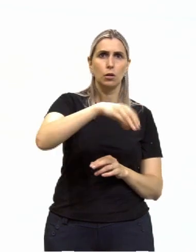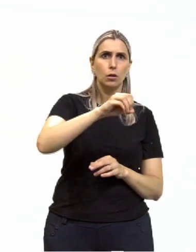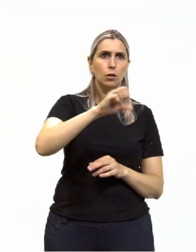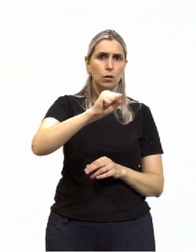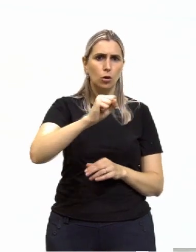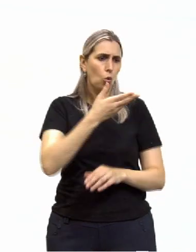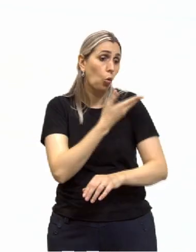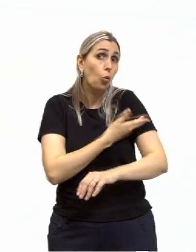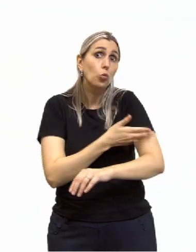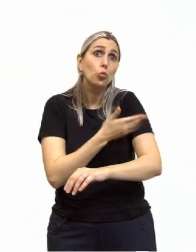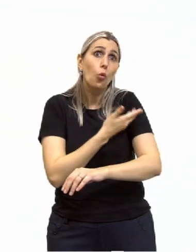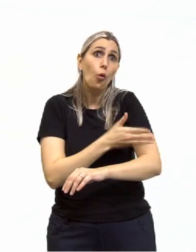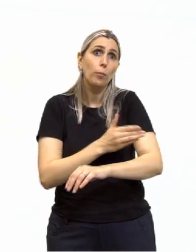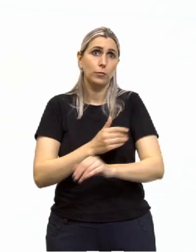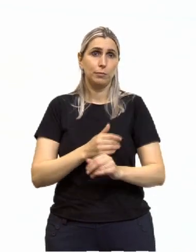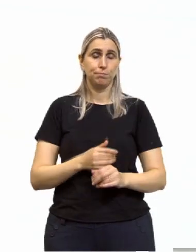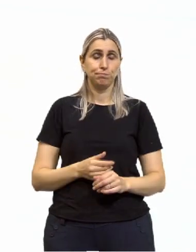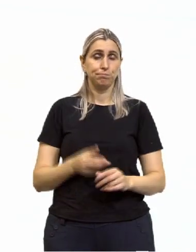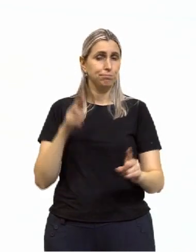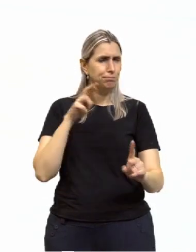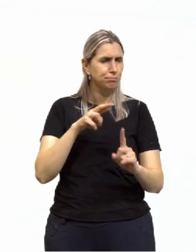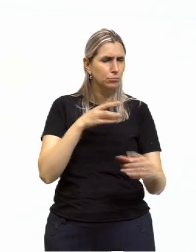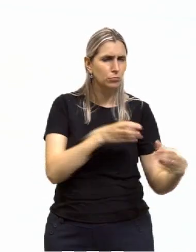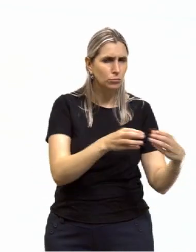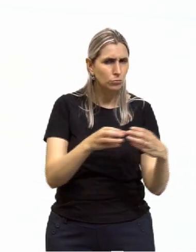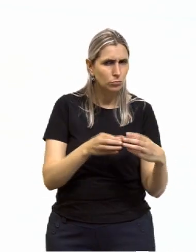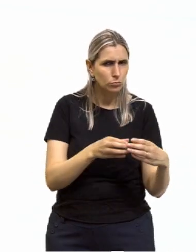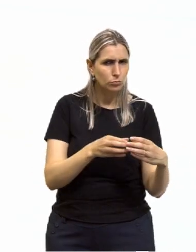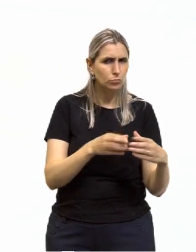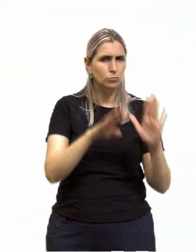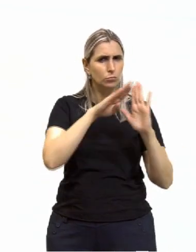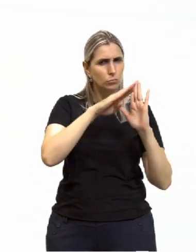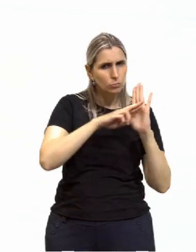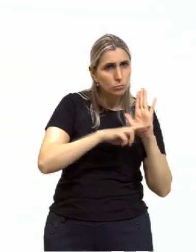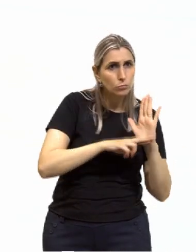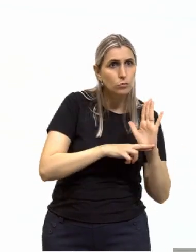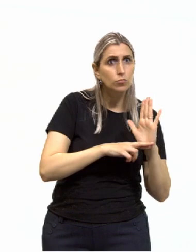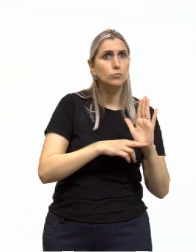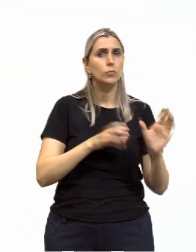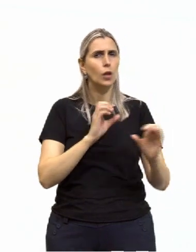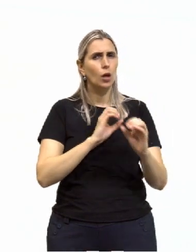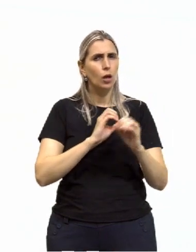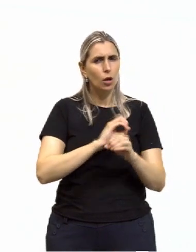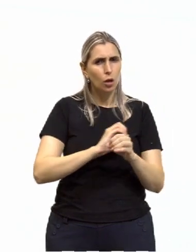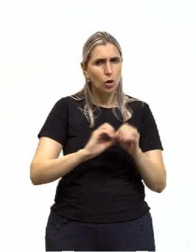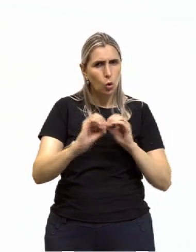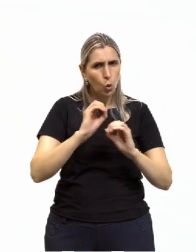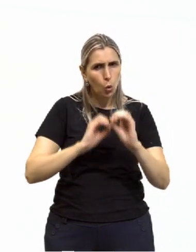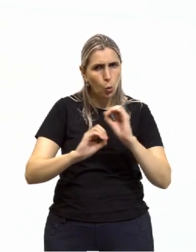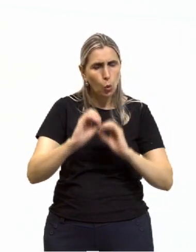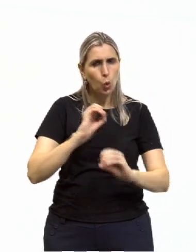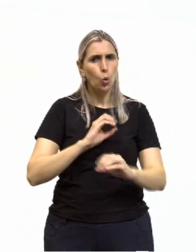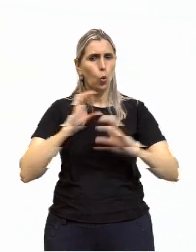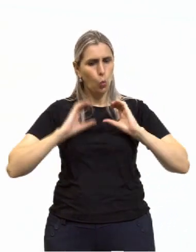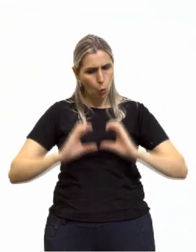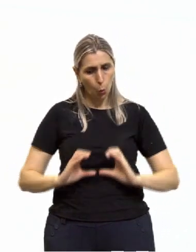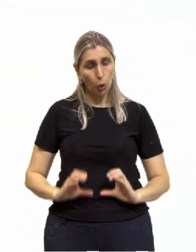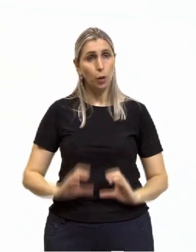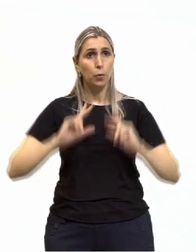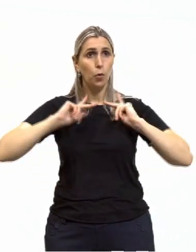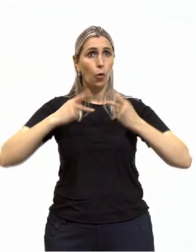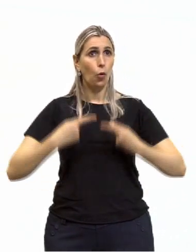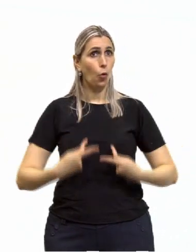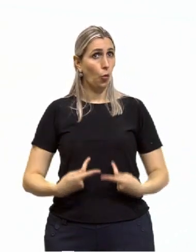quer dizer costumes. Refere-se a um conjunto de normas que orientam o comportamento humano. Tá,